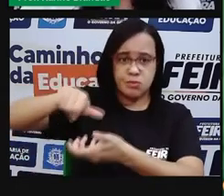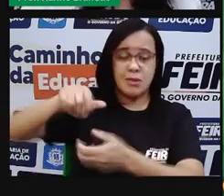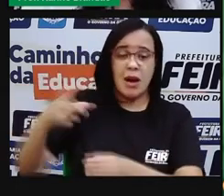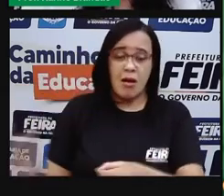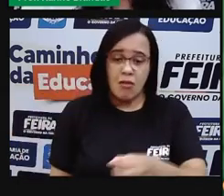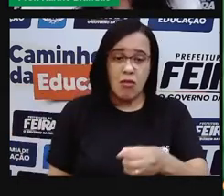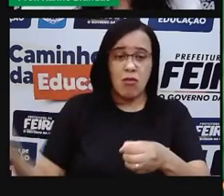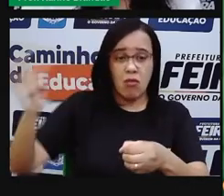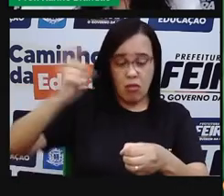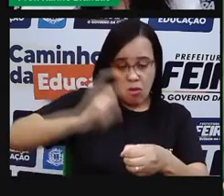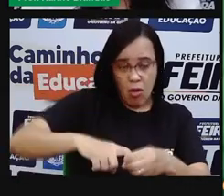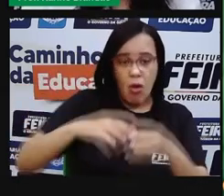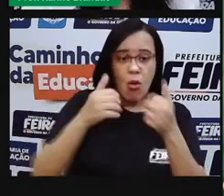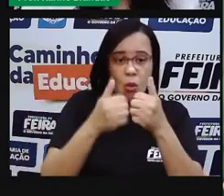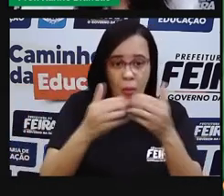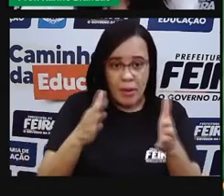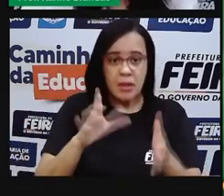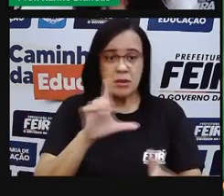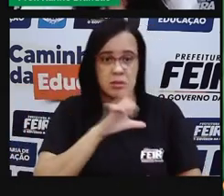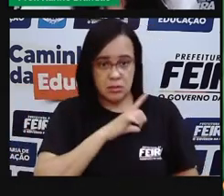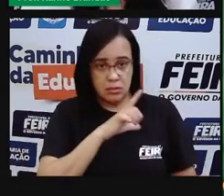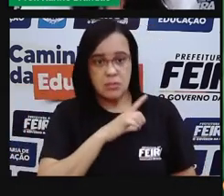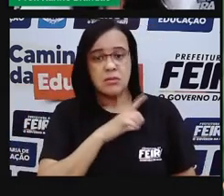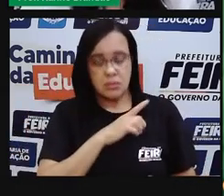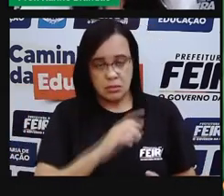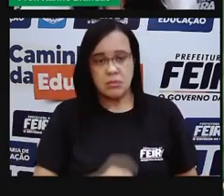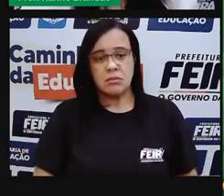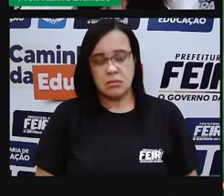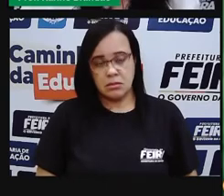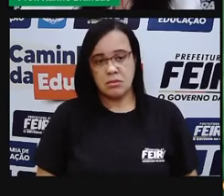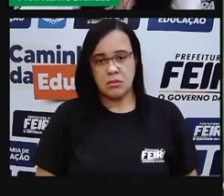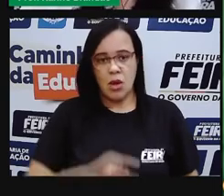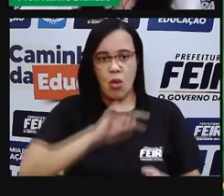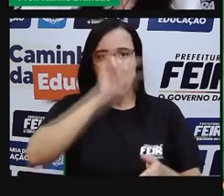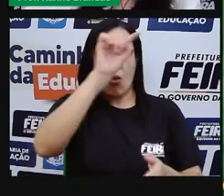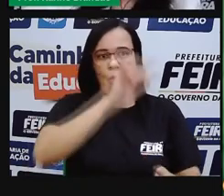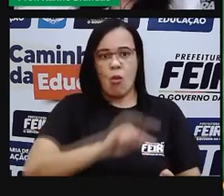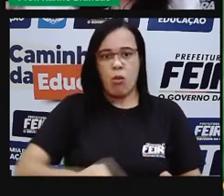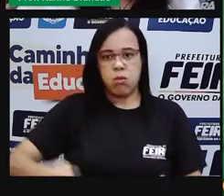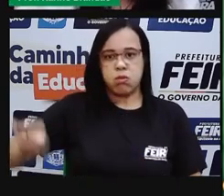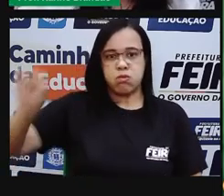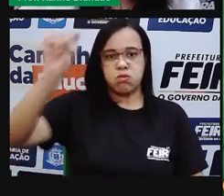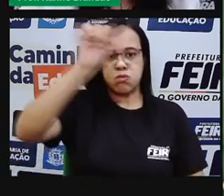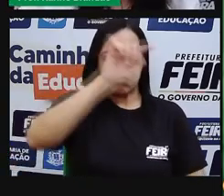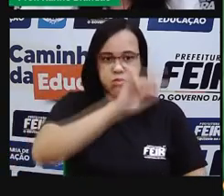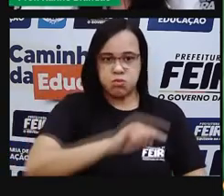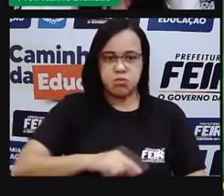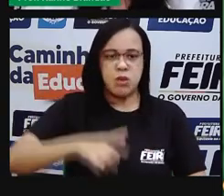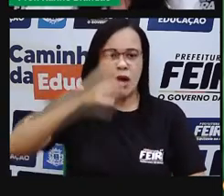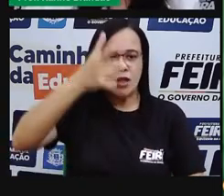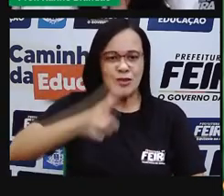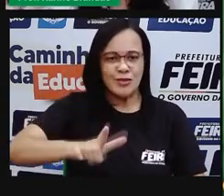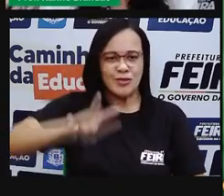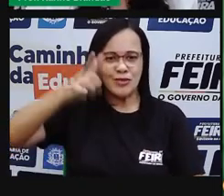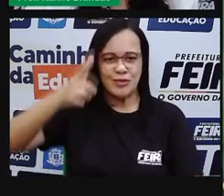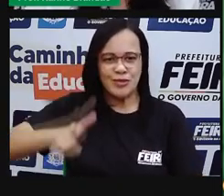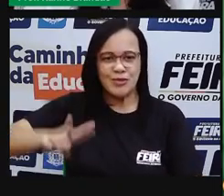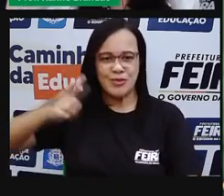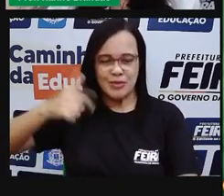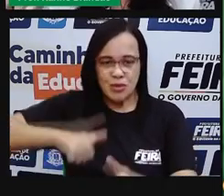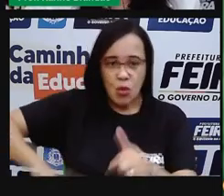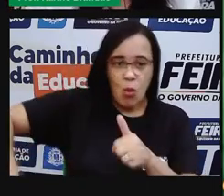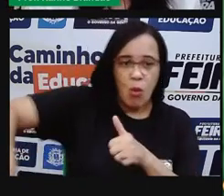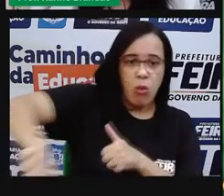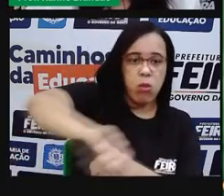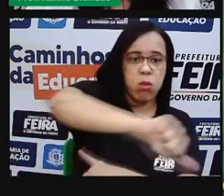de onde nós partimos. Por isso que ela é um ciclo. Ela se repete. E por isso também que a água é considerada